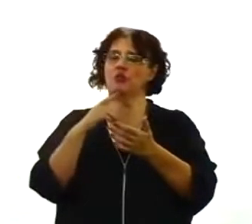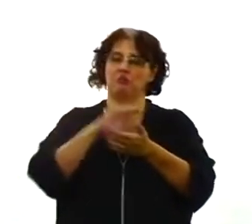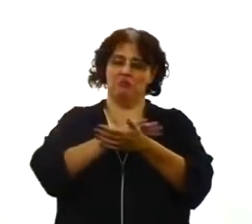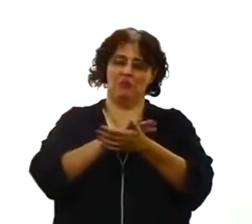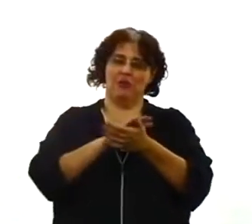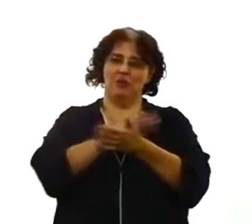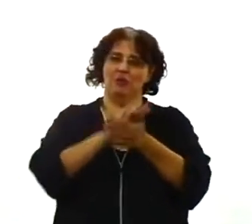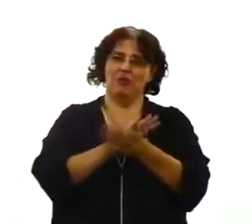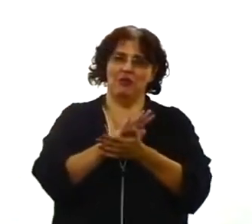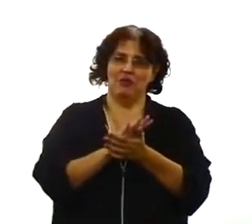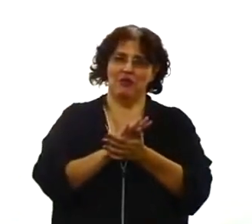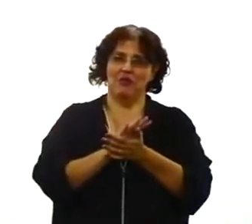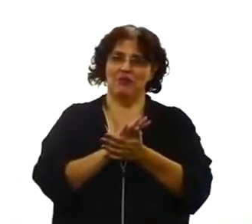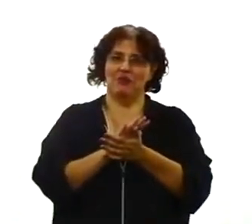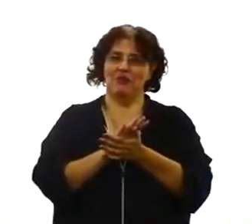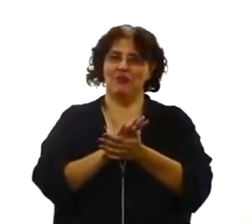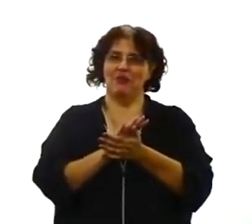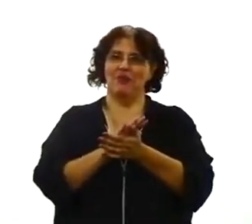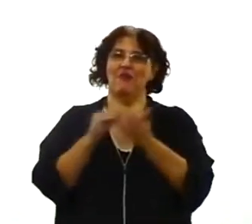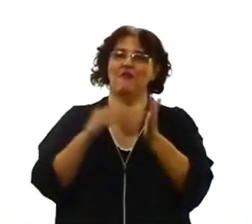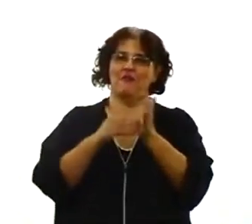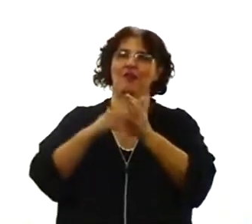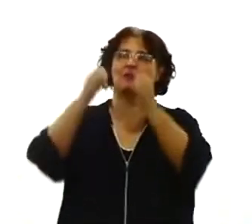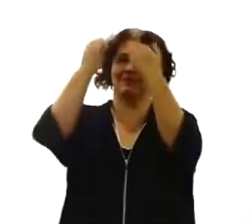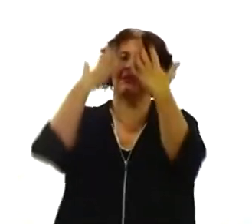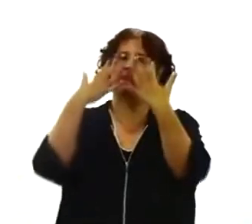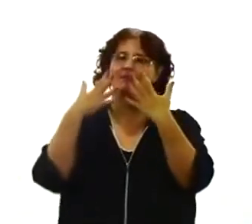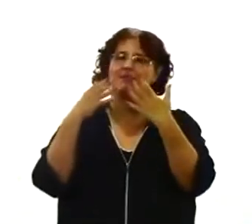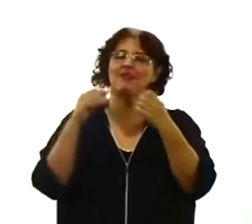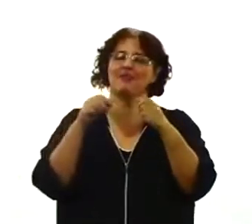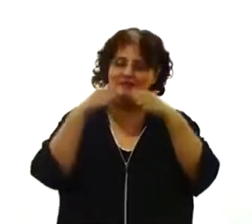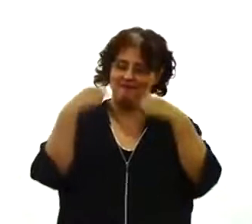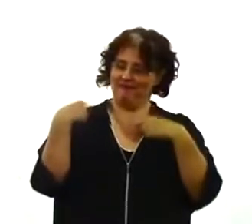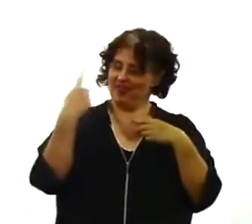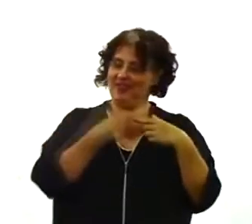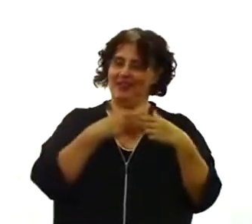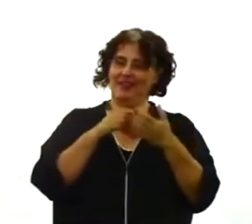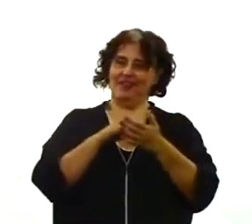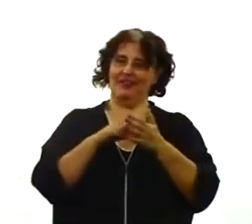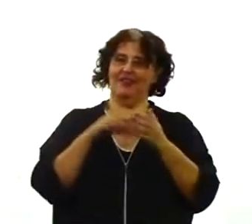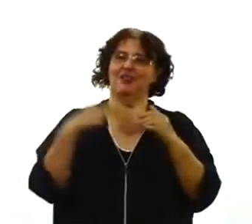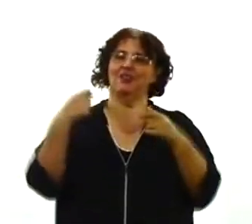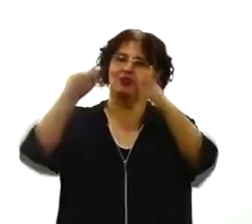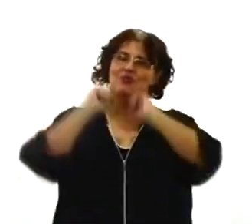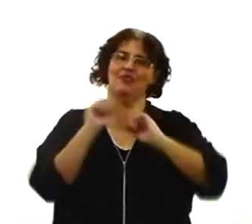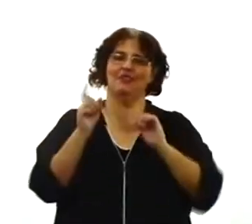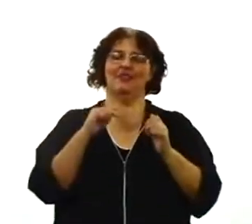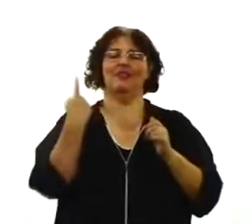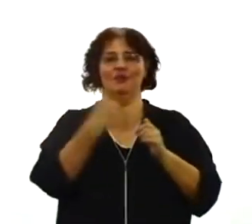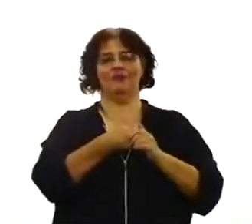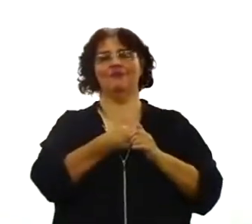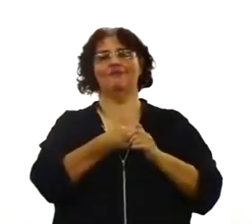Sabe por que eu estou falando dessas coisas? Porque nos dias atuais, o termo Páscoa tem ficado, tem sido tão